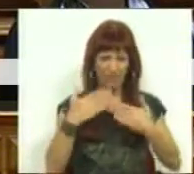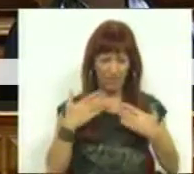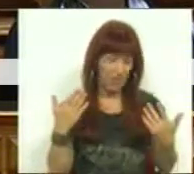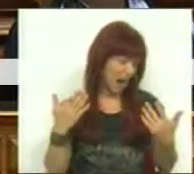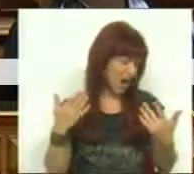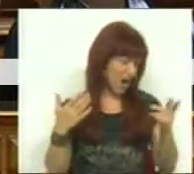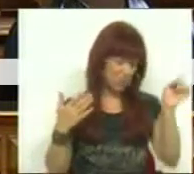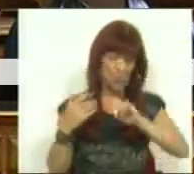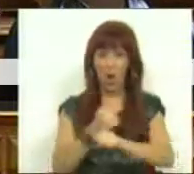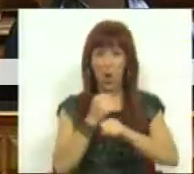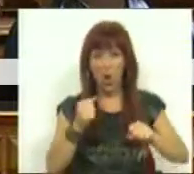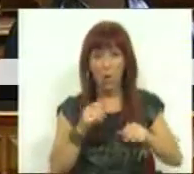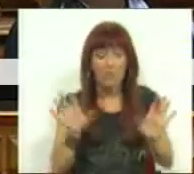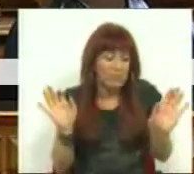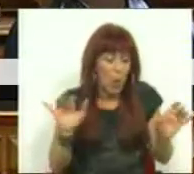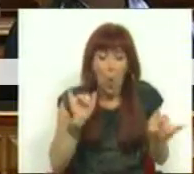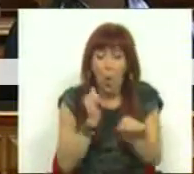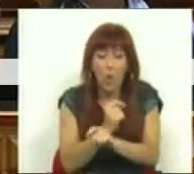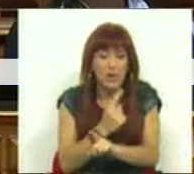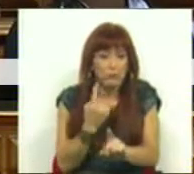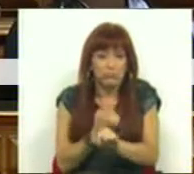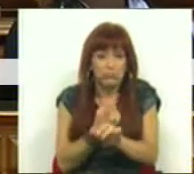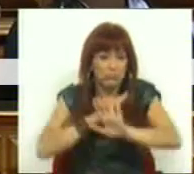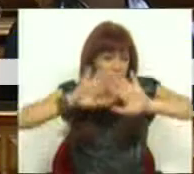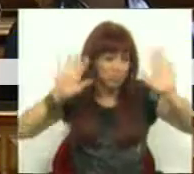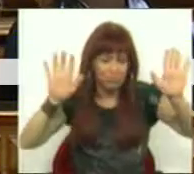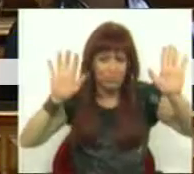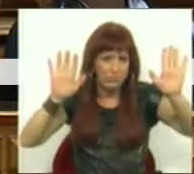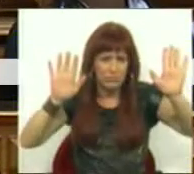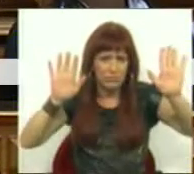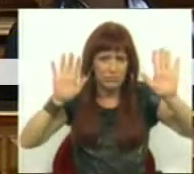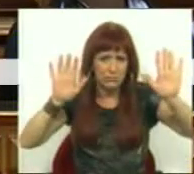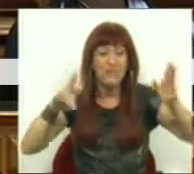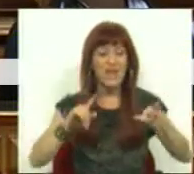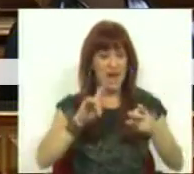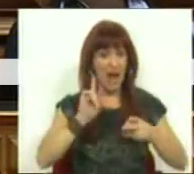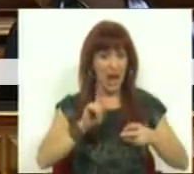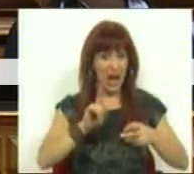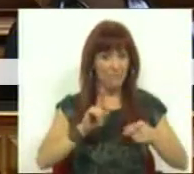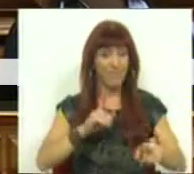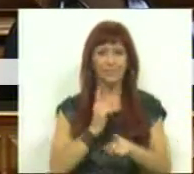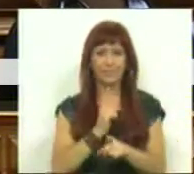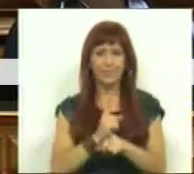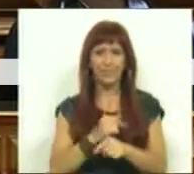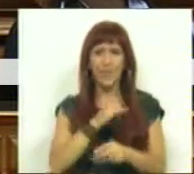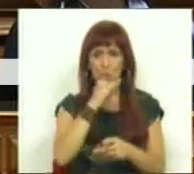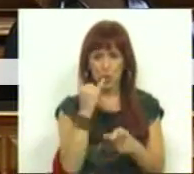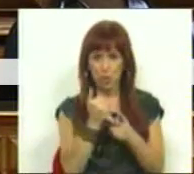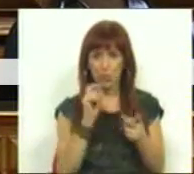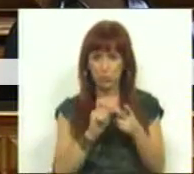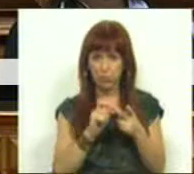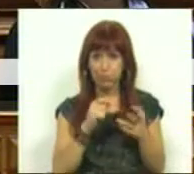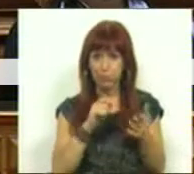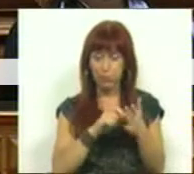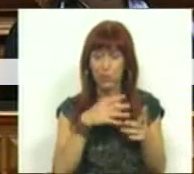se trata de obesidade ou de qualquer outro aspecto. E, desse ponto de vista, um segundo ponto